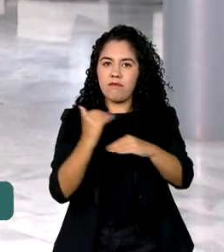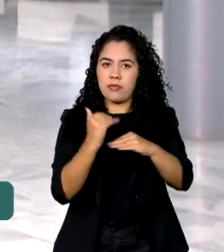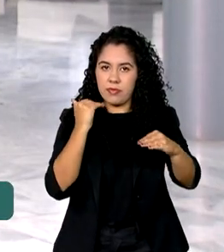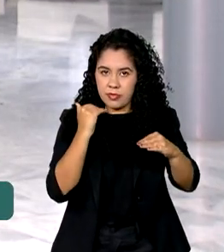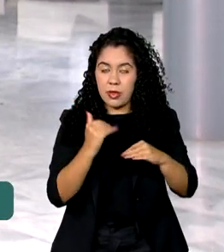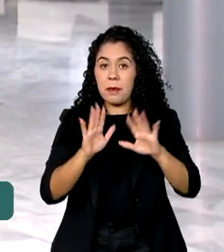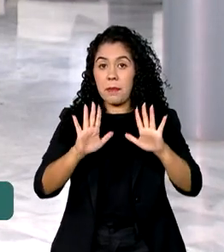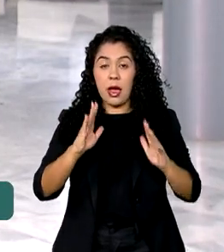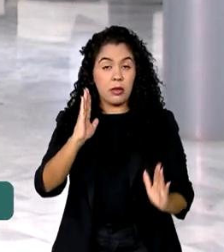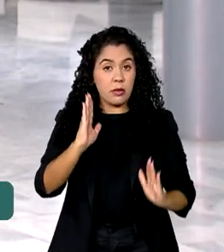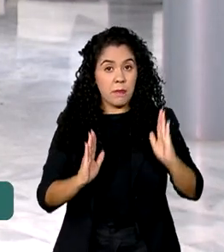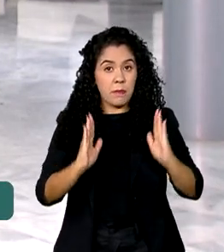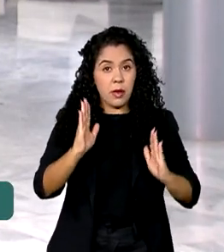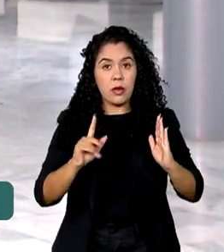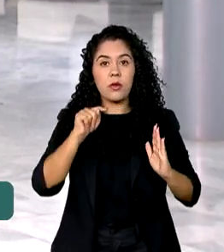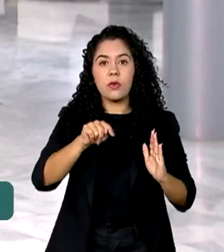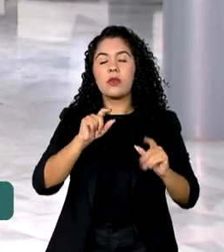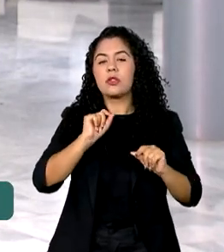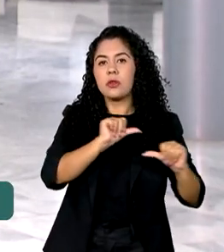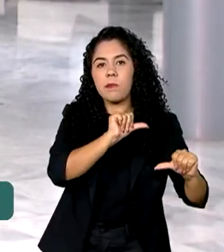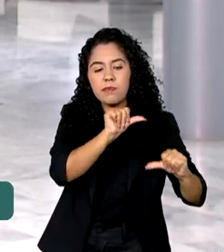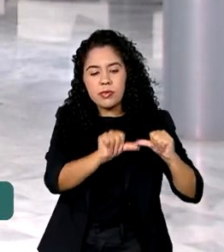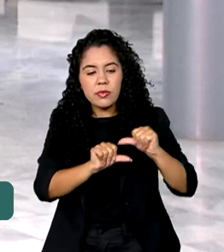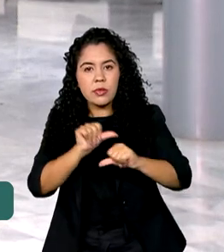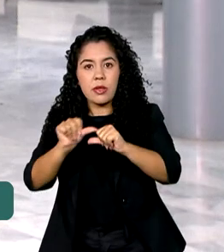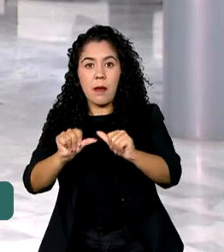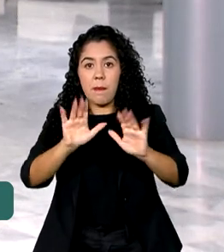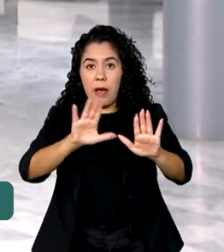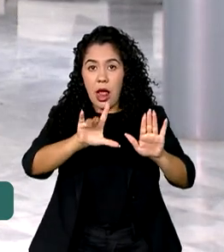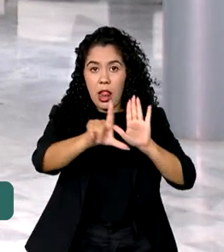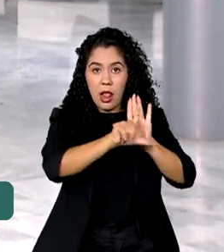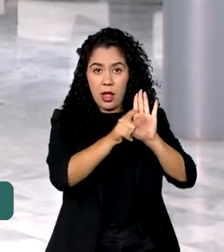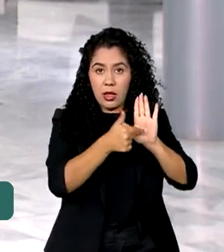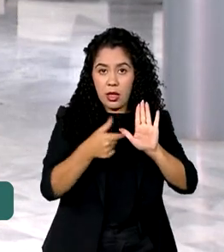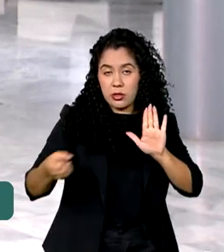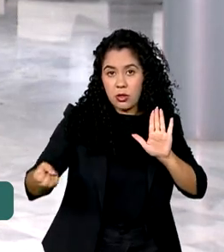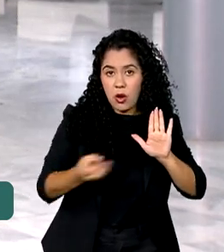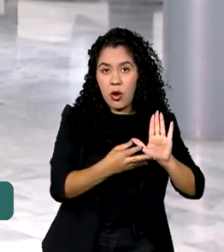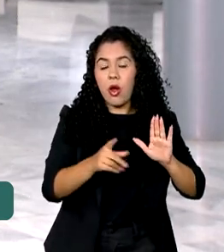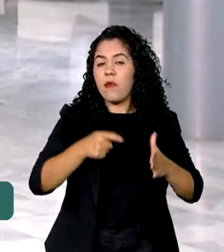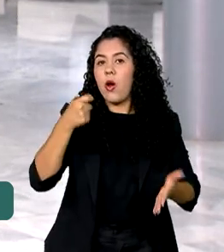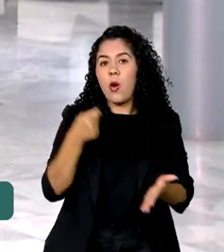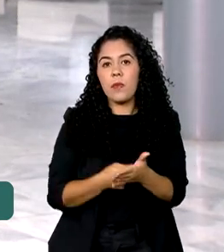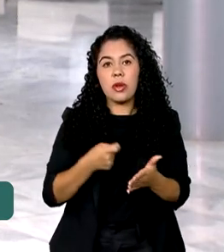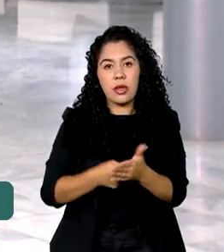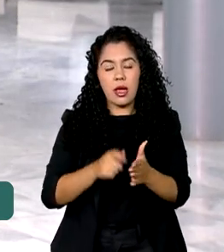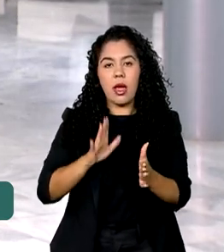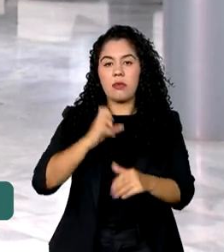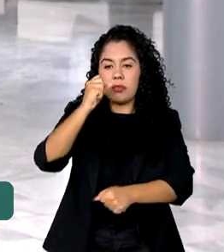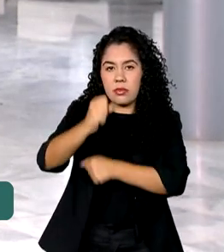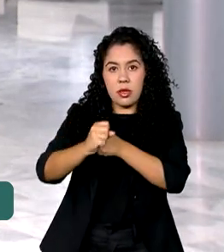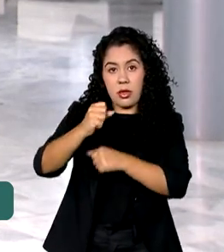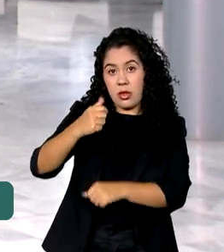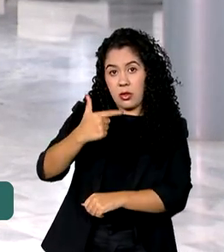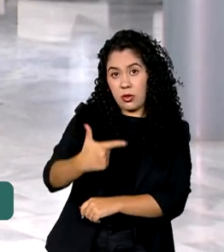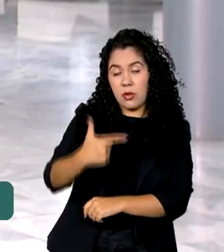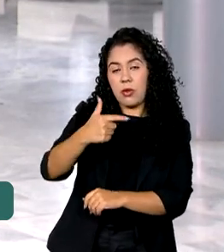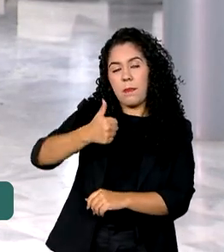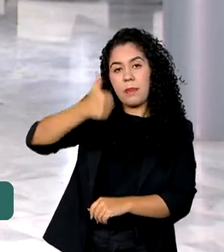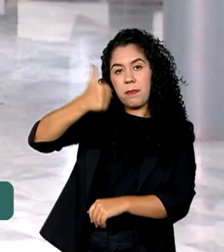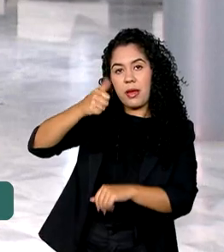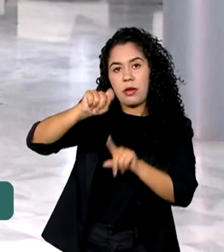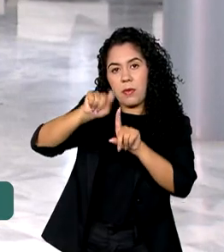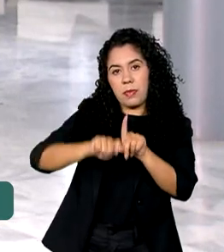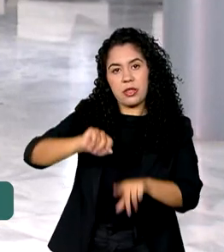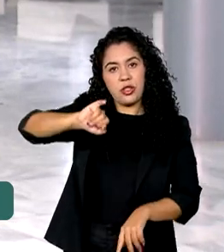Haverá um período de transição. A nova lei será obrigatória em 1º de janeiro de 2028, mas a aplicação